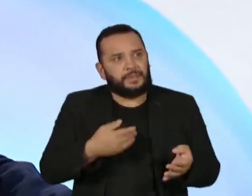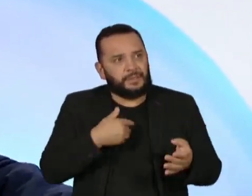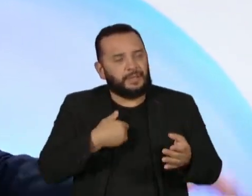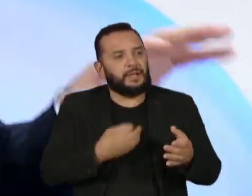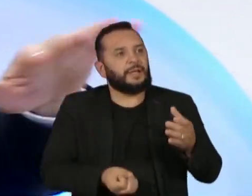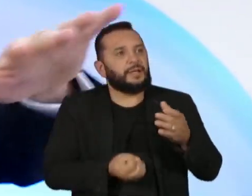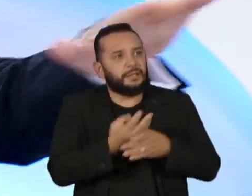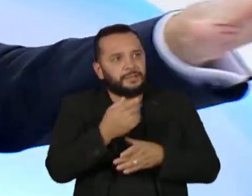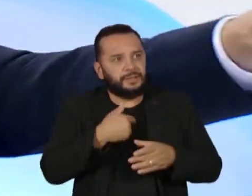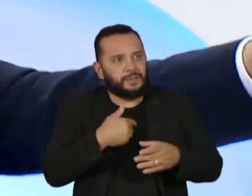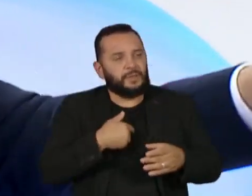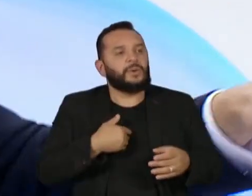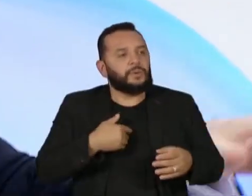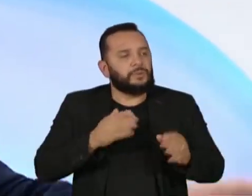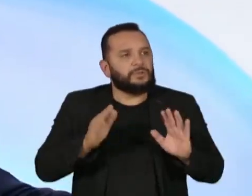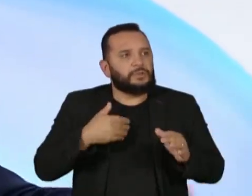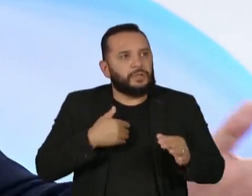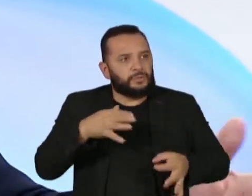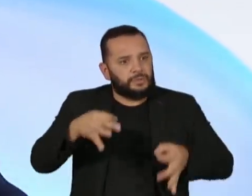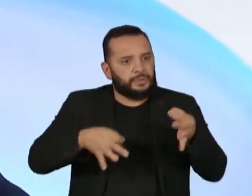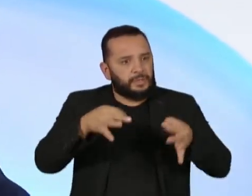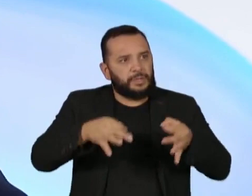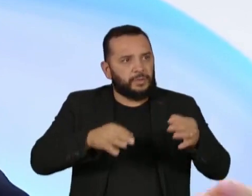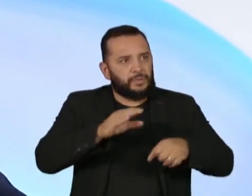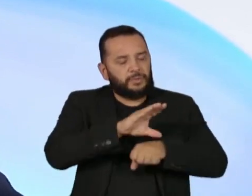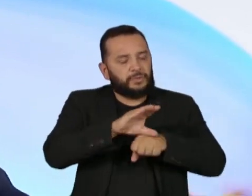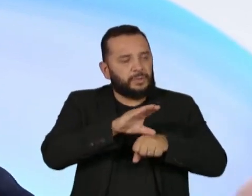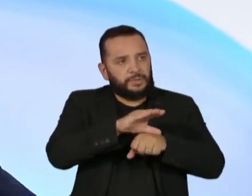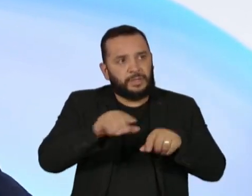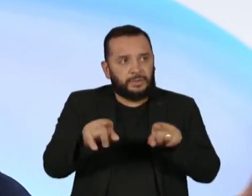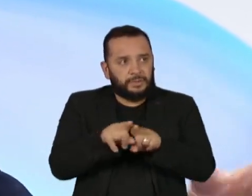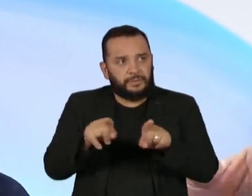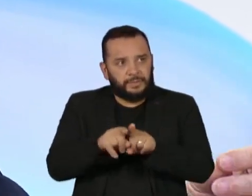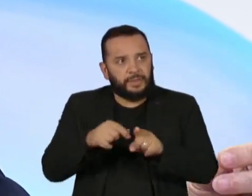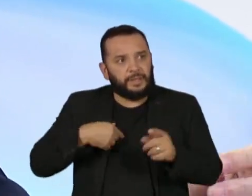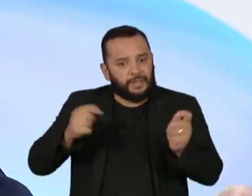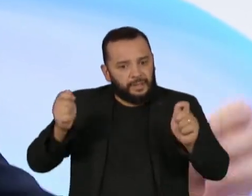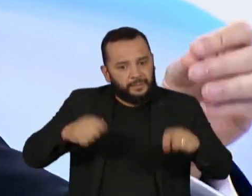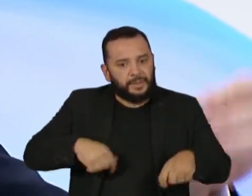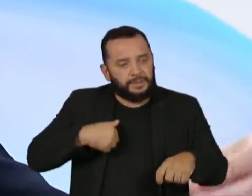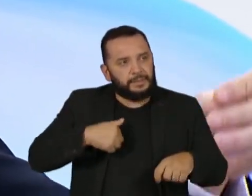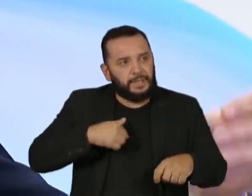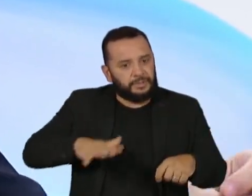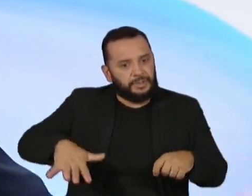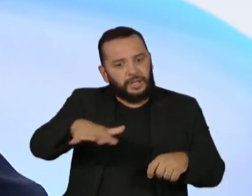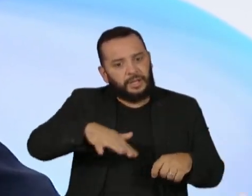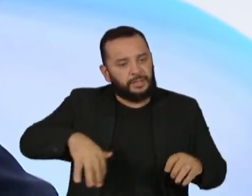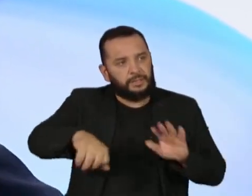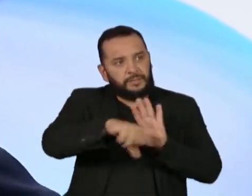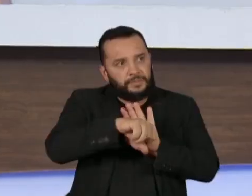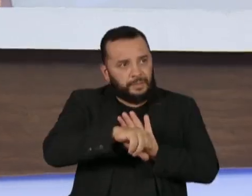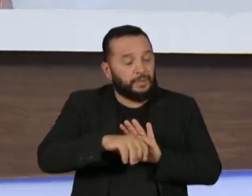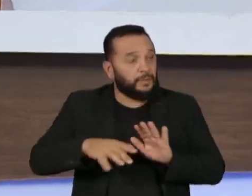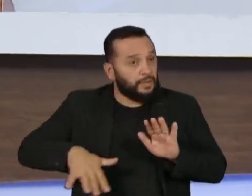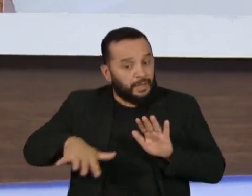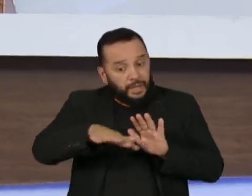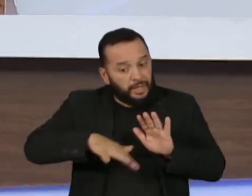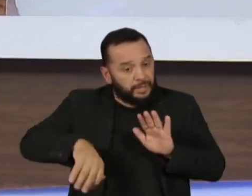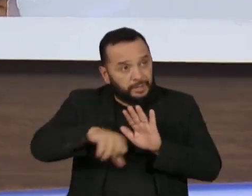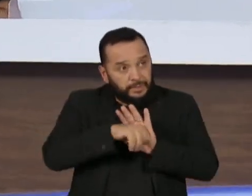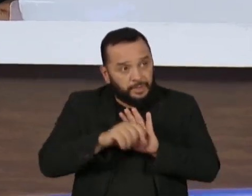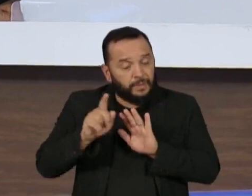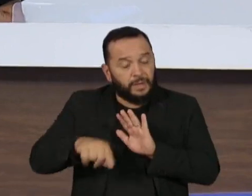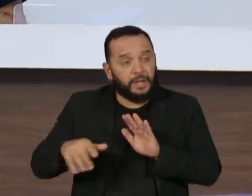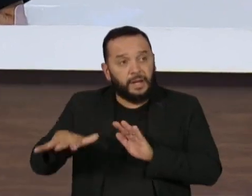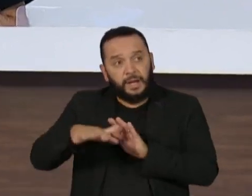corte constitucional, retirada de competências penais, porque competência penal é uma competência tipicamente do judiciário. Uma corte